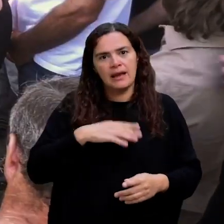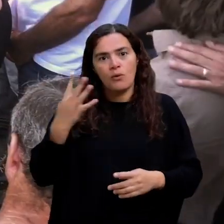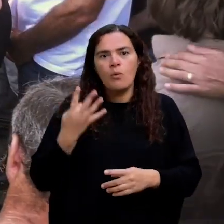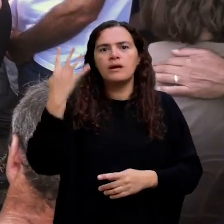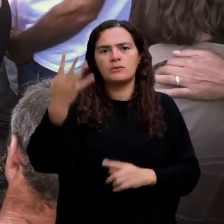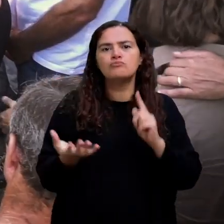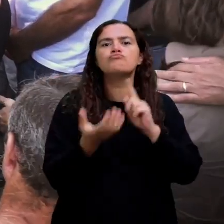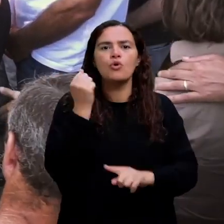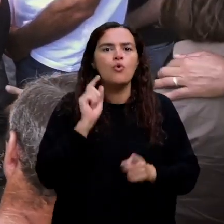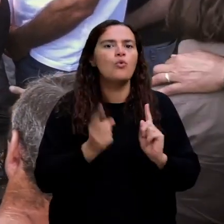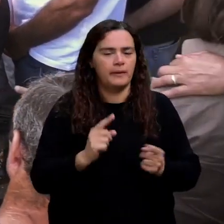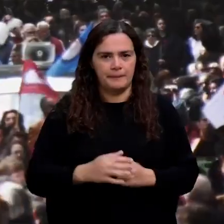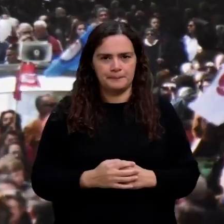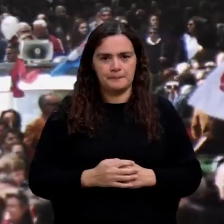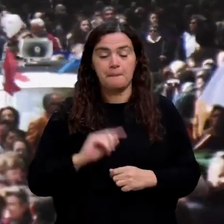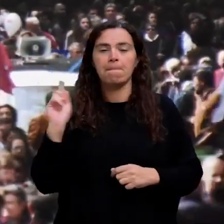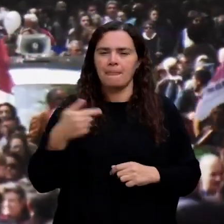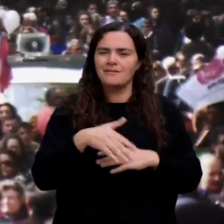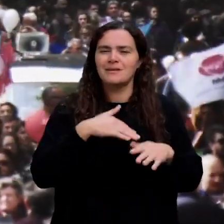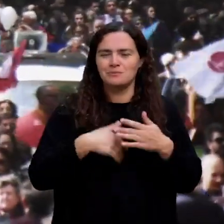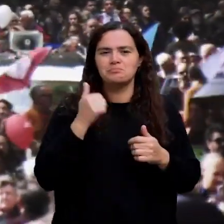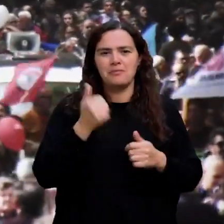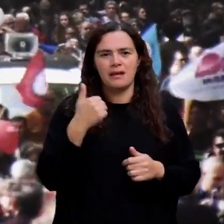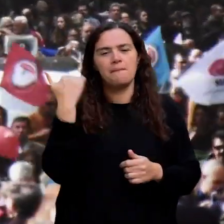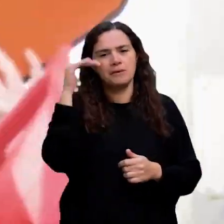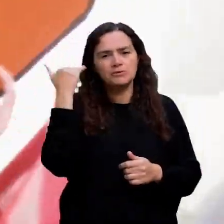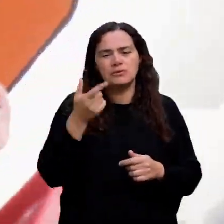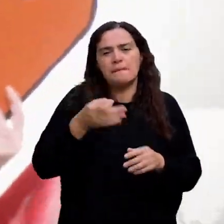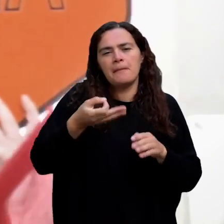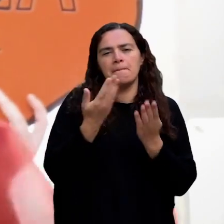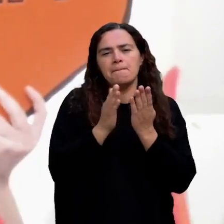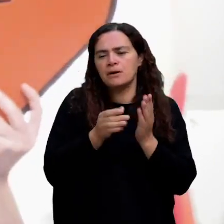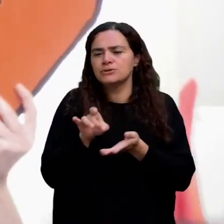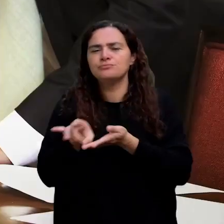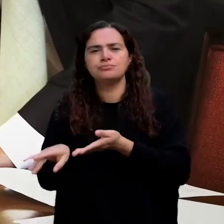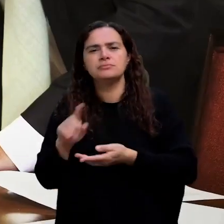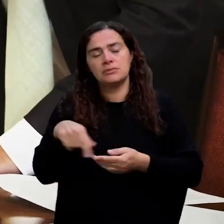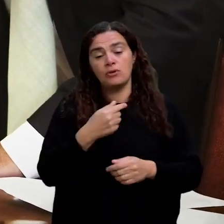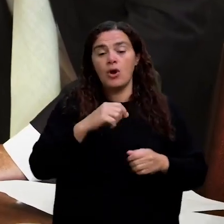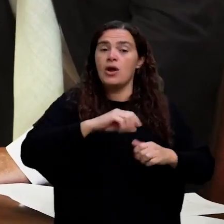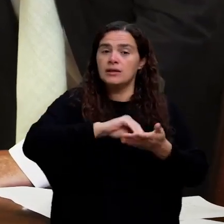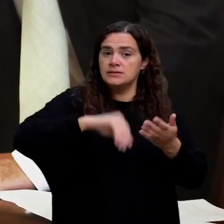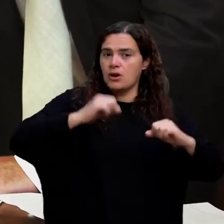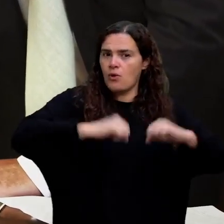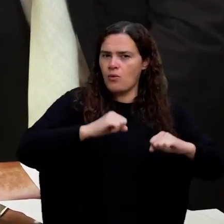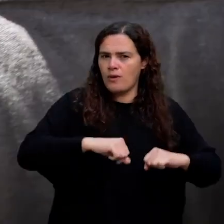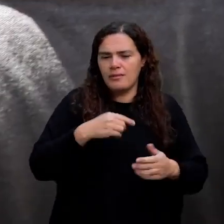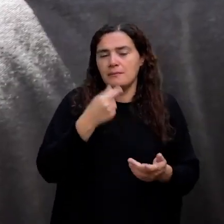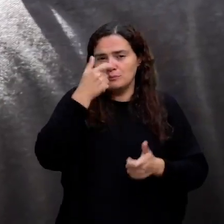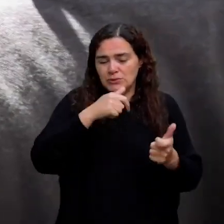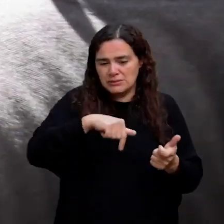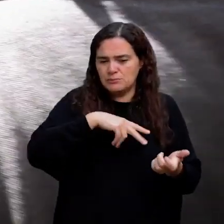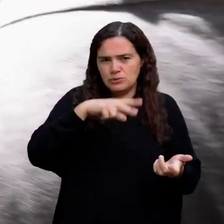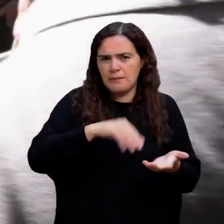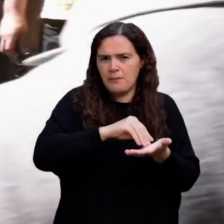queremos conseguir nos próximos quatro. Fizemos bem em afastar Passos Coelho e Paulo Cortas e em assinar um acordo que parou o empobrecimento do país